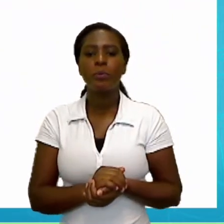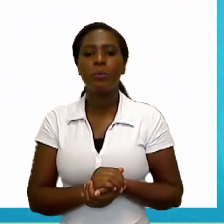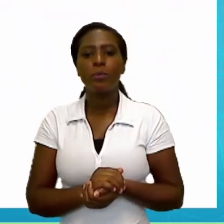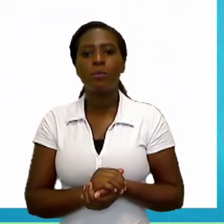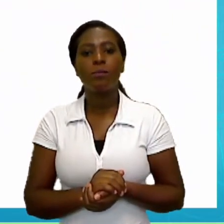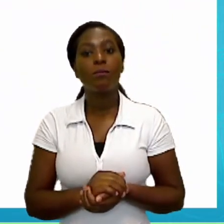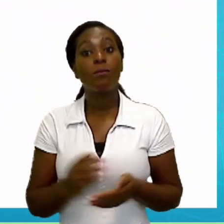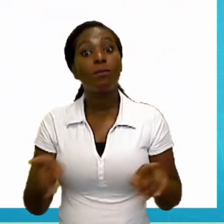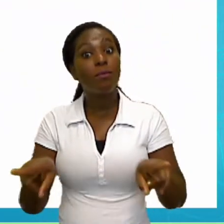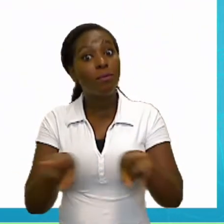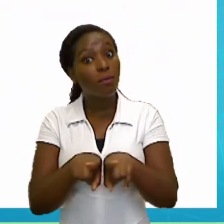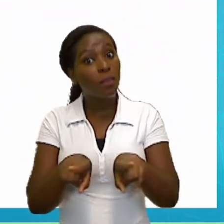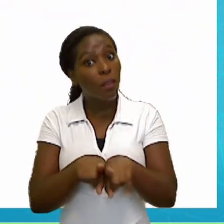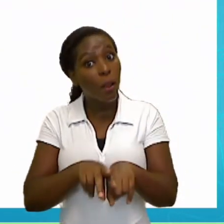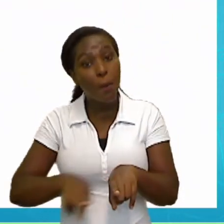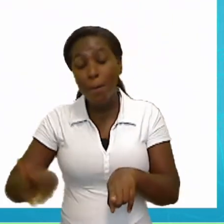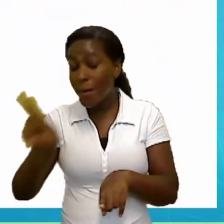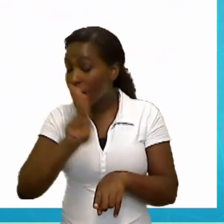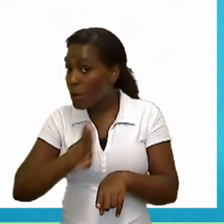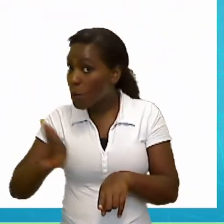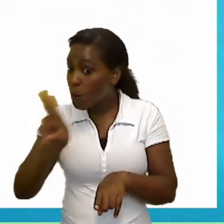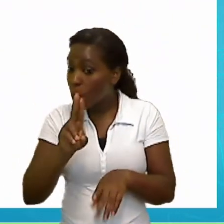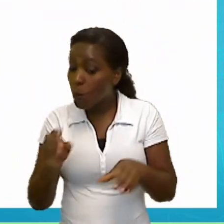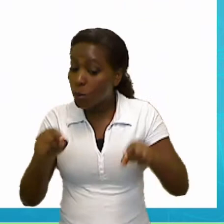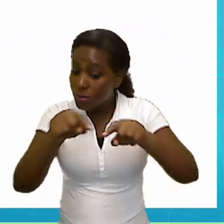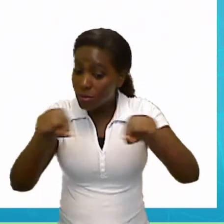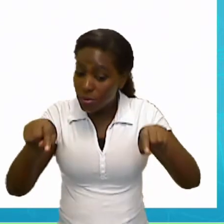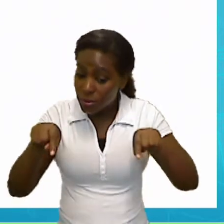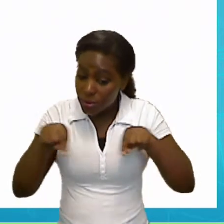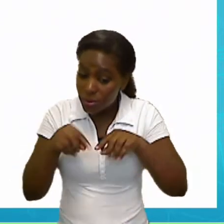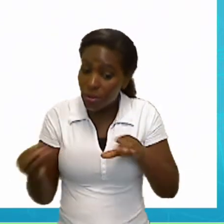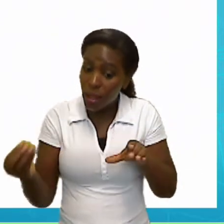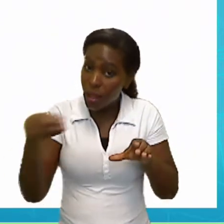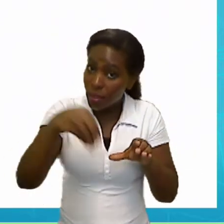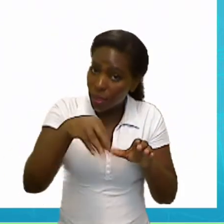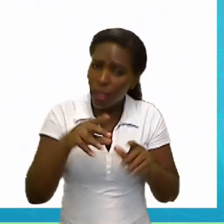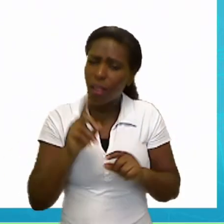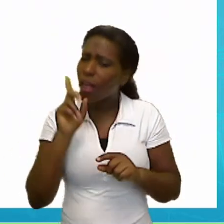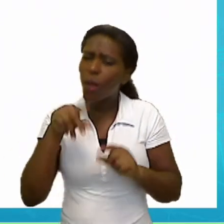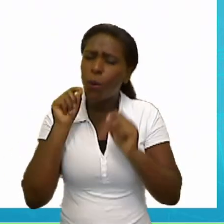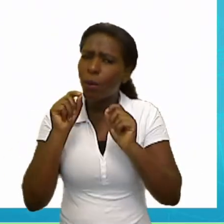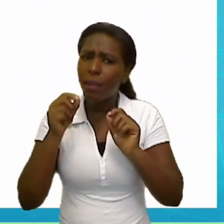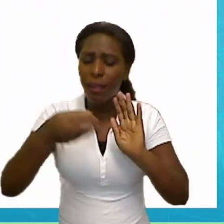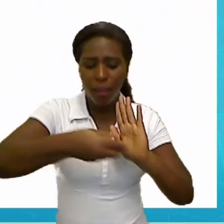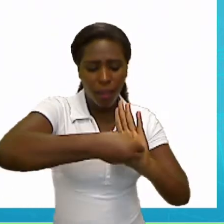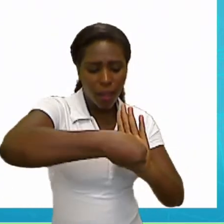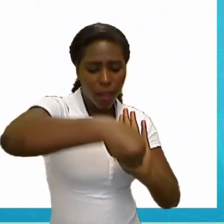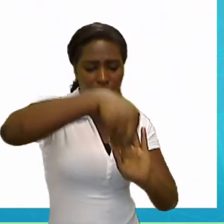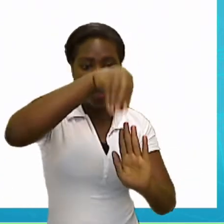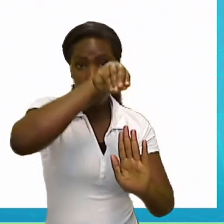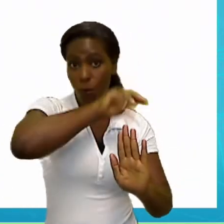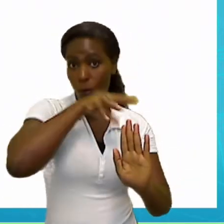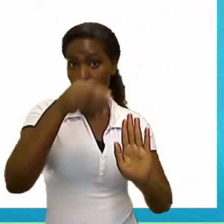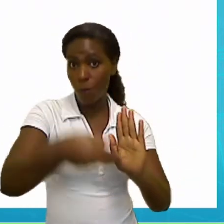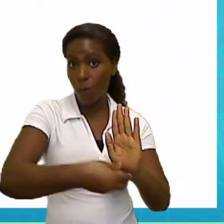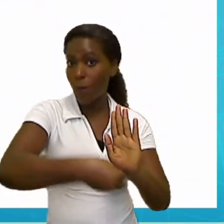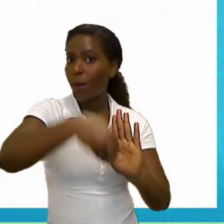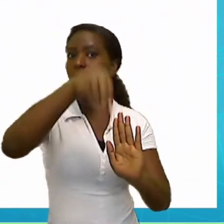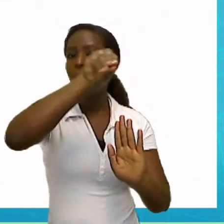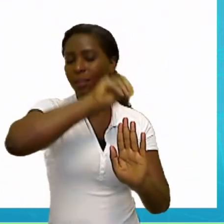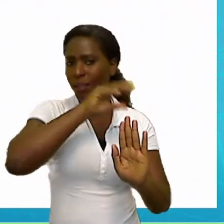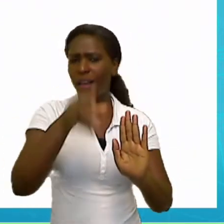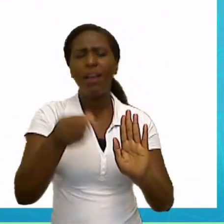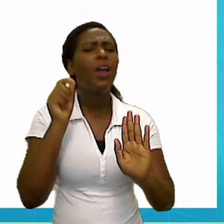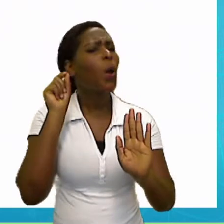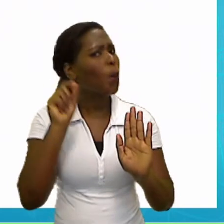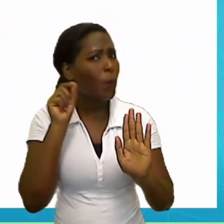A utilizada também muito em sala de aula, que é o calendário. O que é o calendário? São aquelas folhinhas, né? Que constam os meses, os